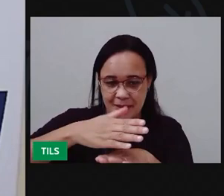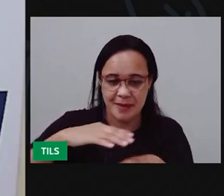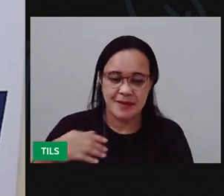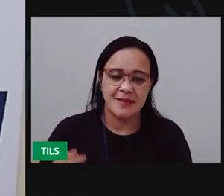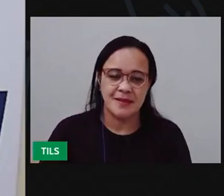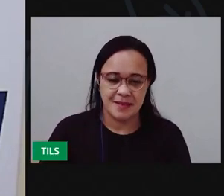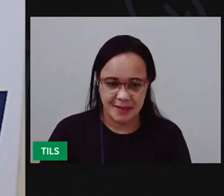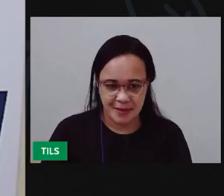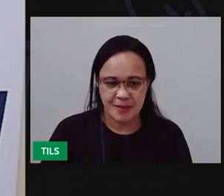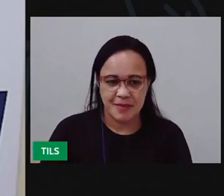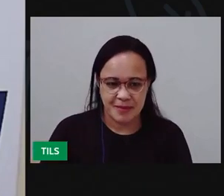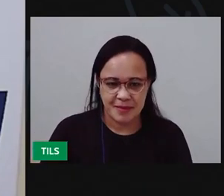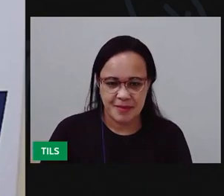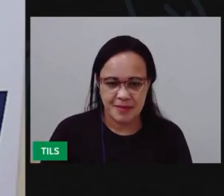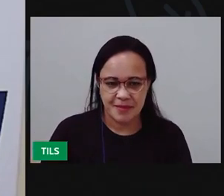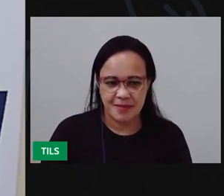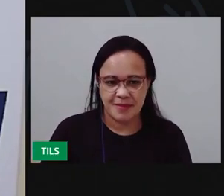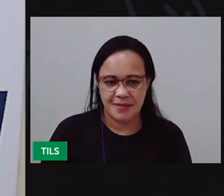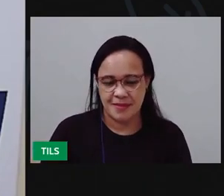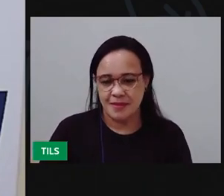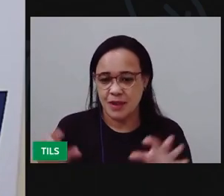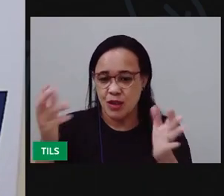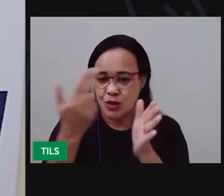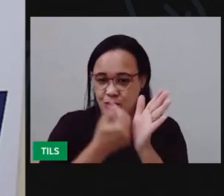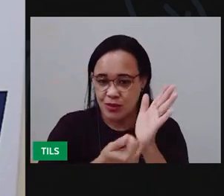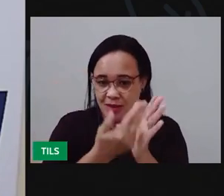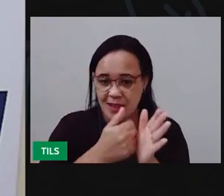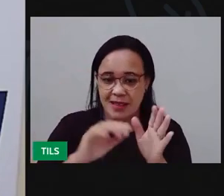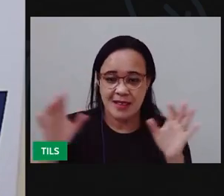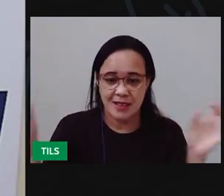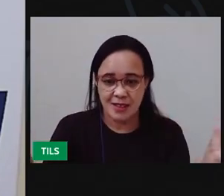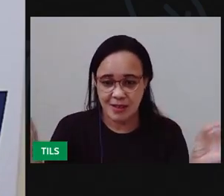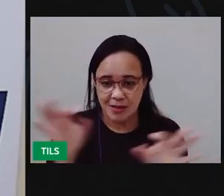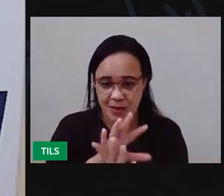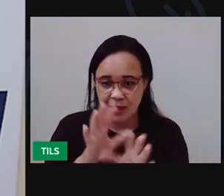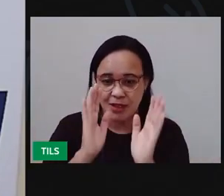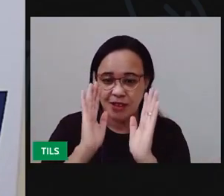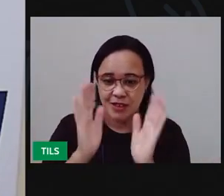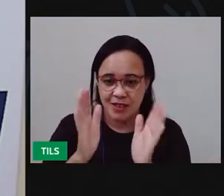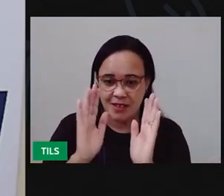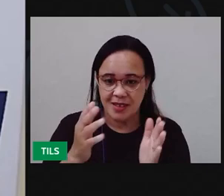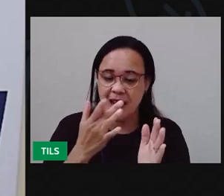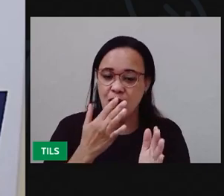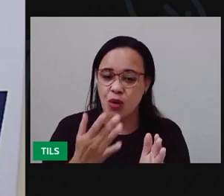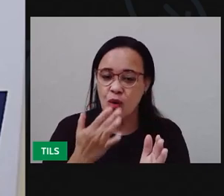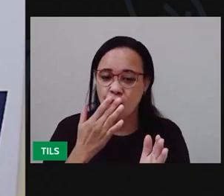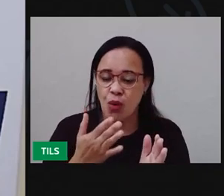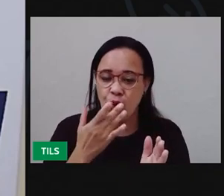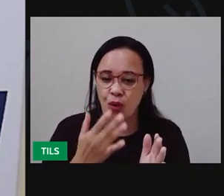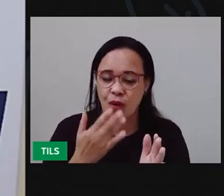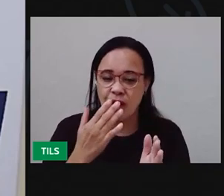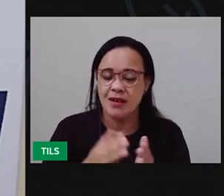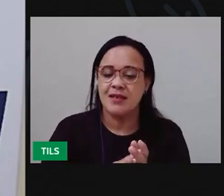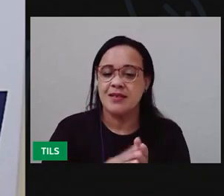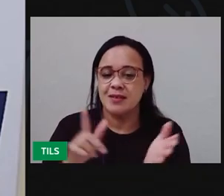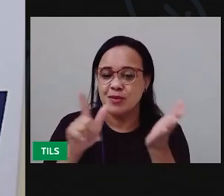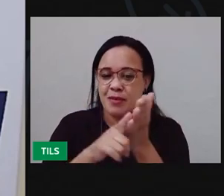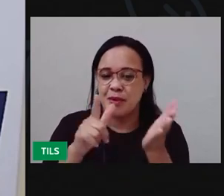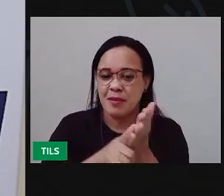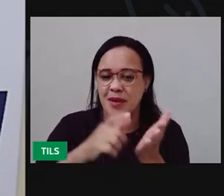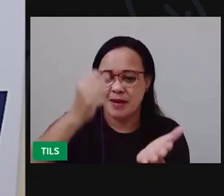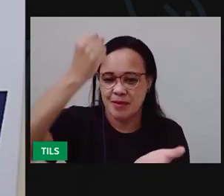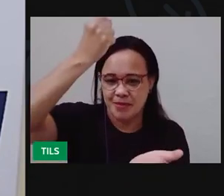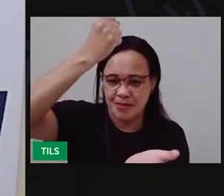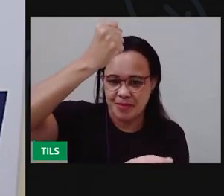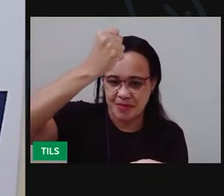A minha gravura aqui, que eu já desenhei, já pintei no isopor. E agora, vou passar para o papel. Vou